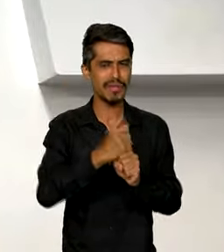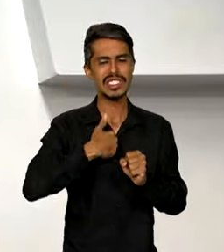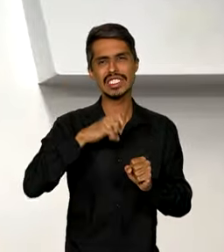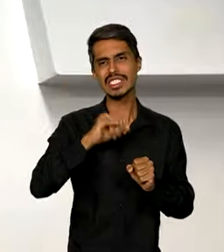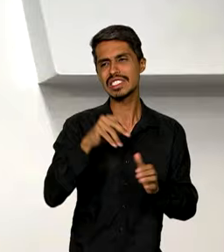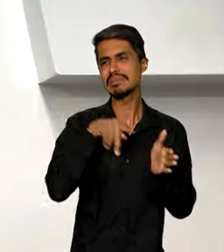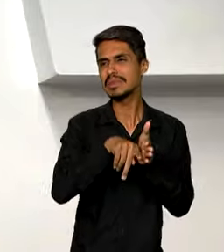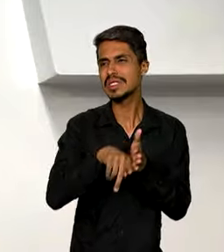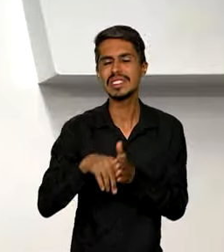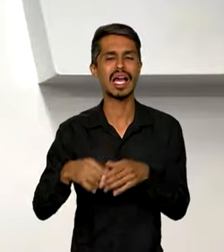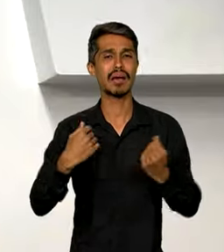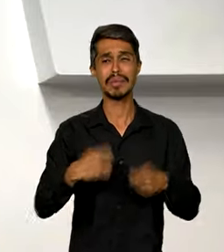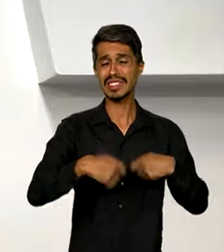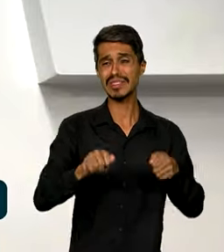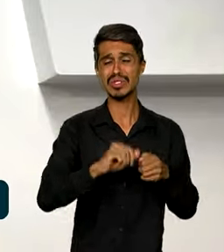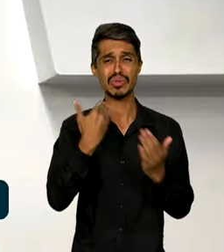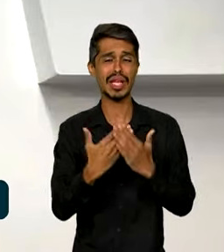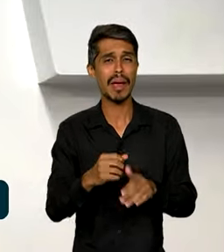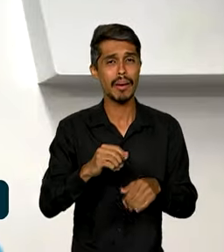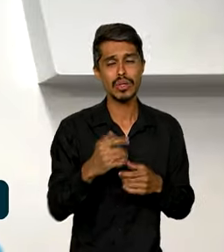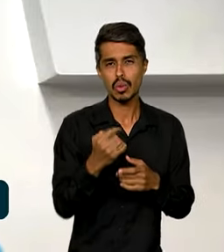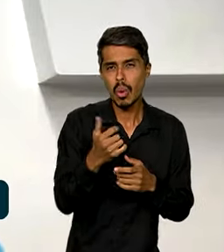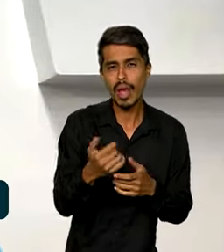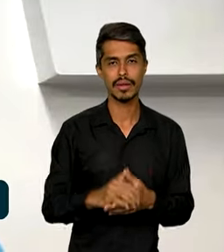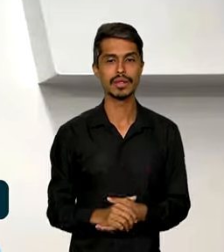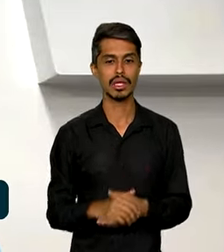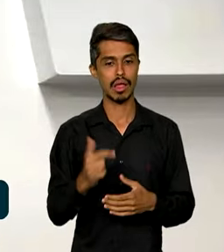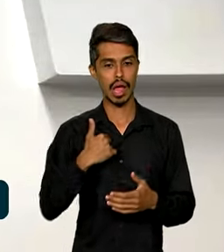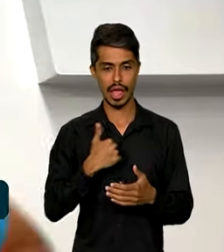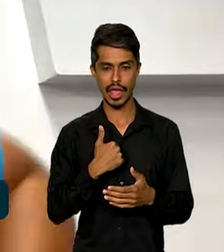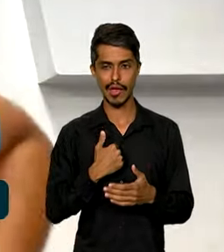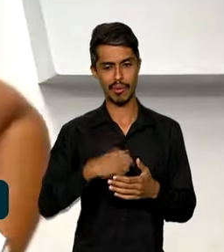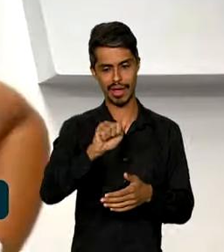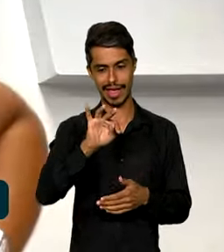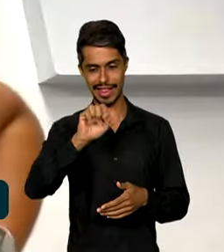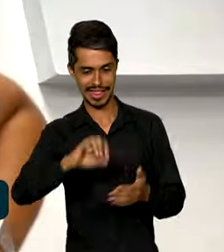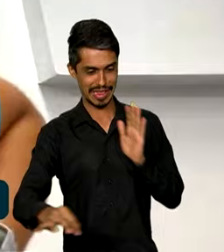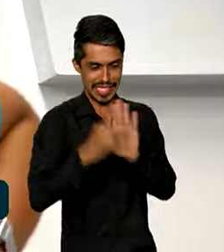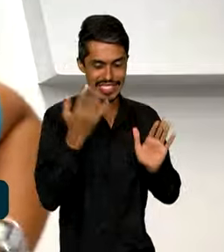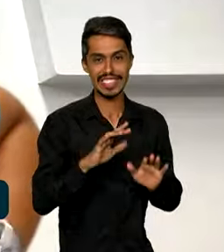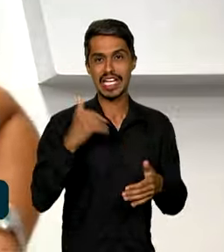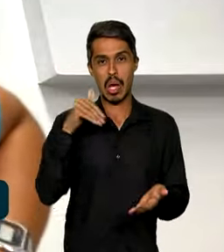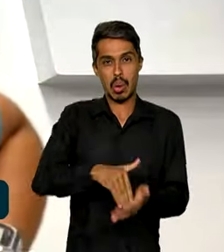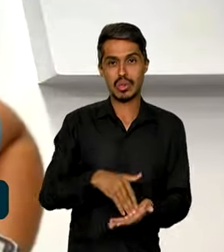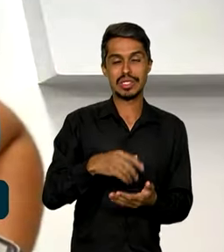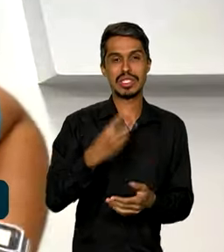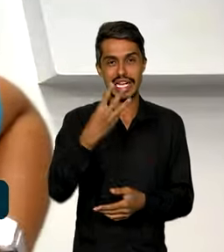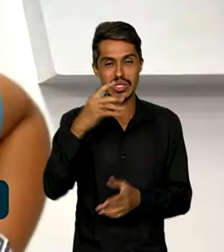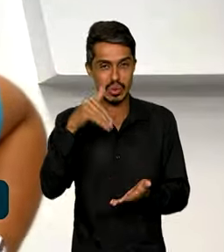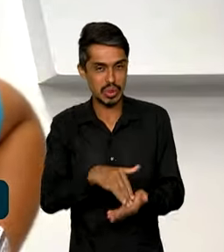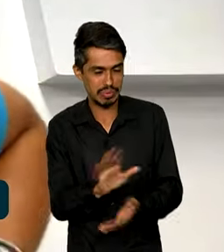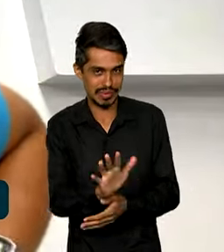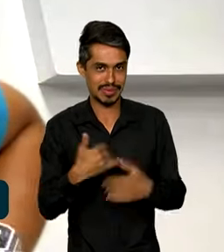trás, eu tento fazer. E assim, eu não chego a assinar a ata, né, ter uma das três últimas, mas